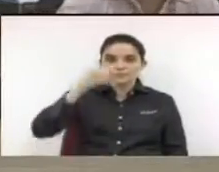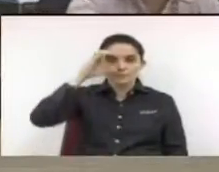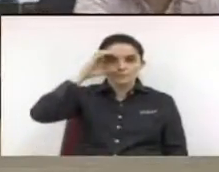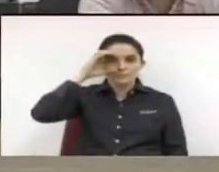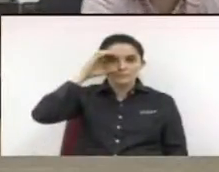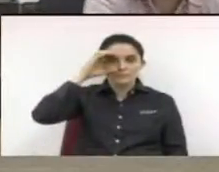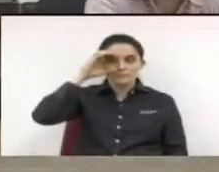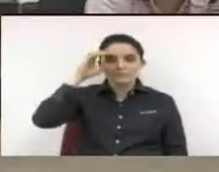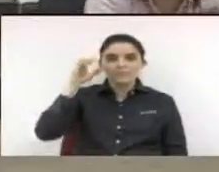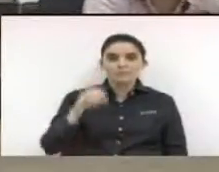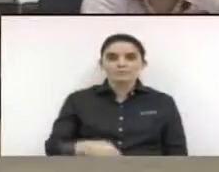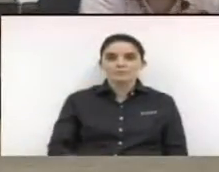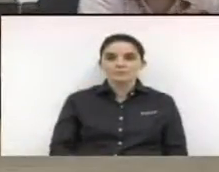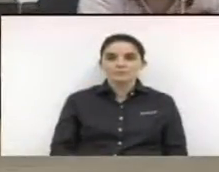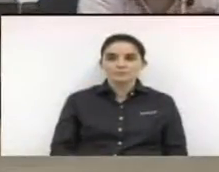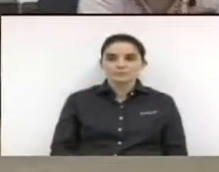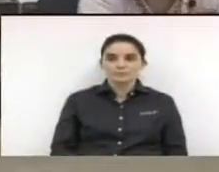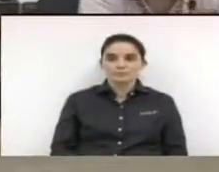Jesus?